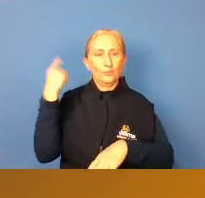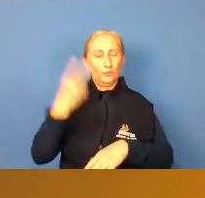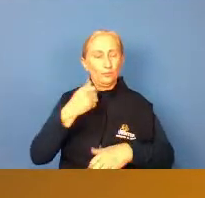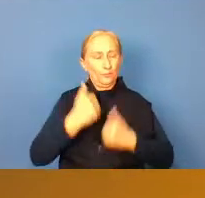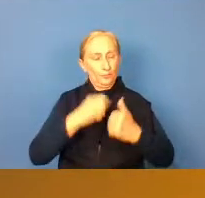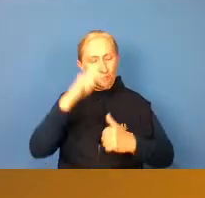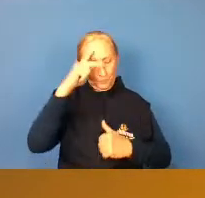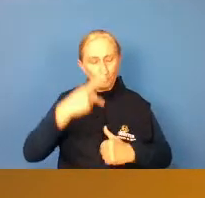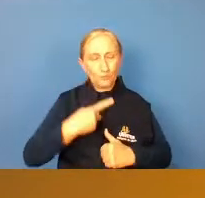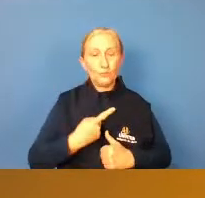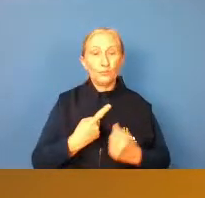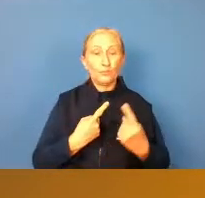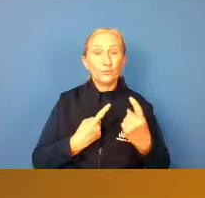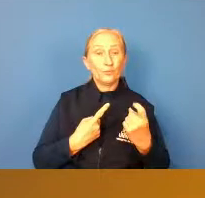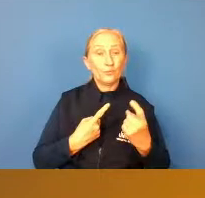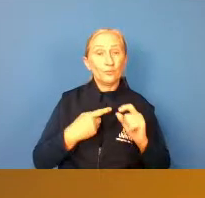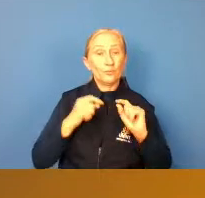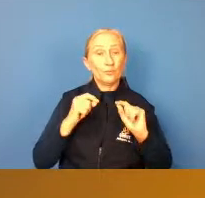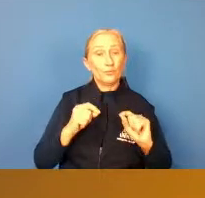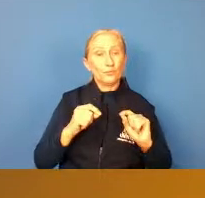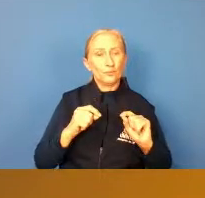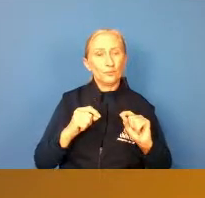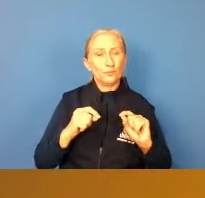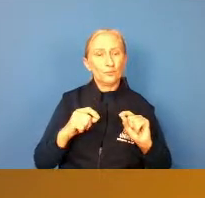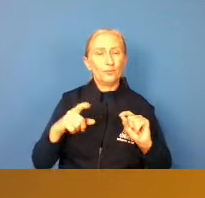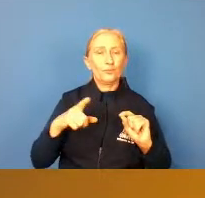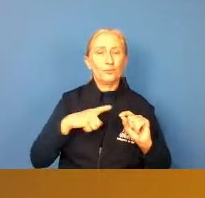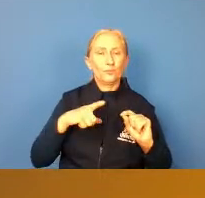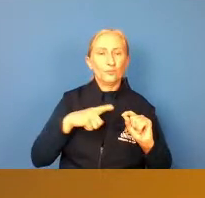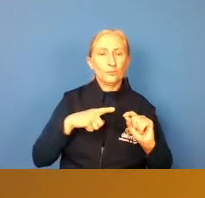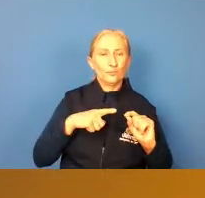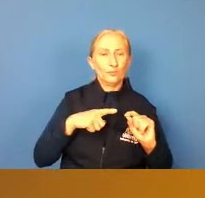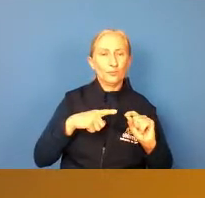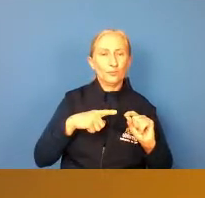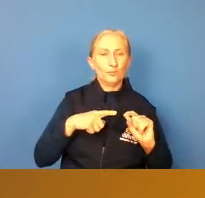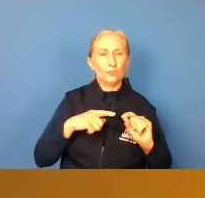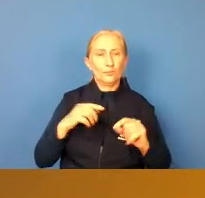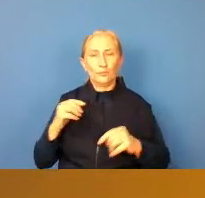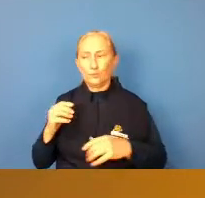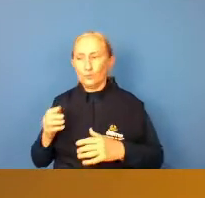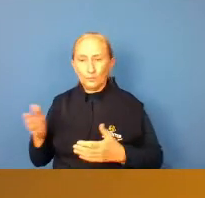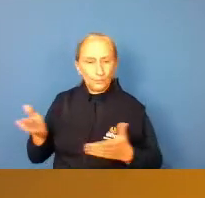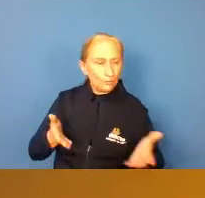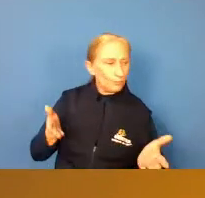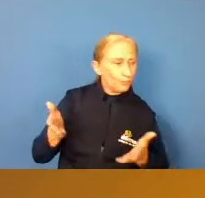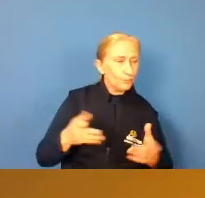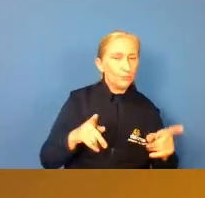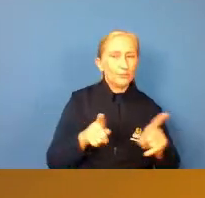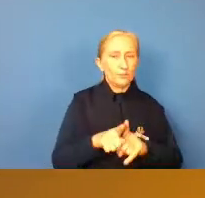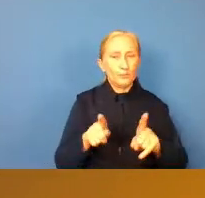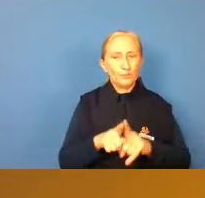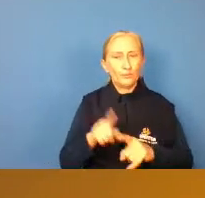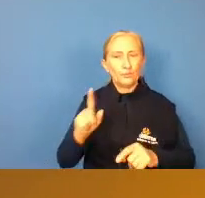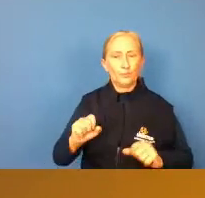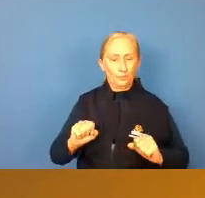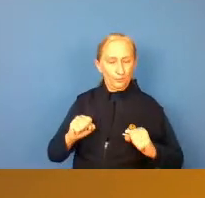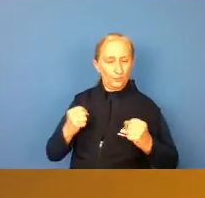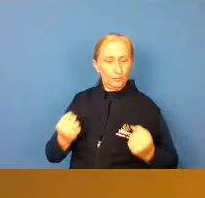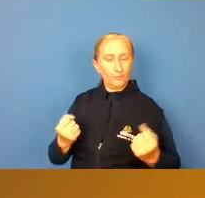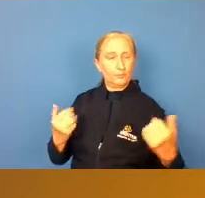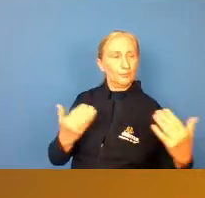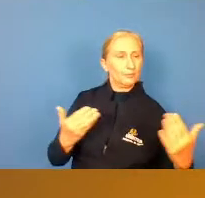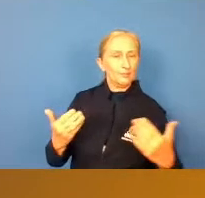sozinho ou né se tem que ter o ataque é necessário também quem defenda